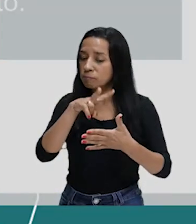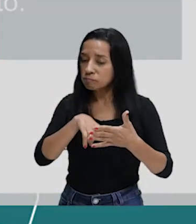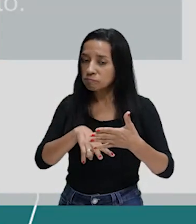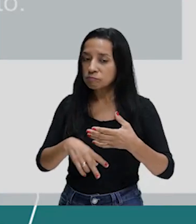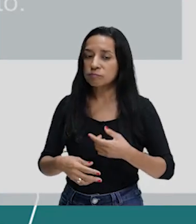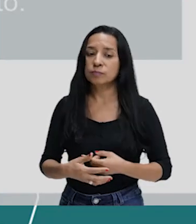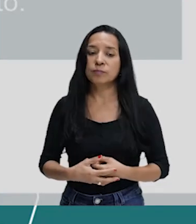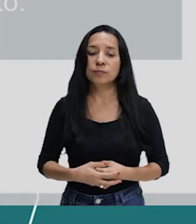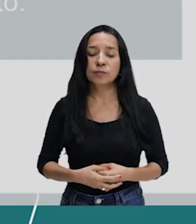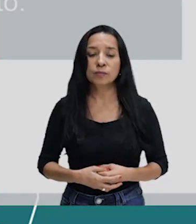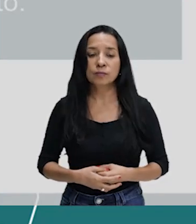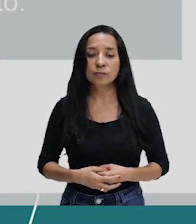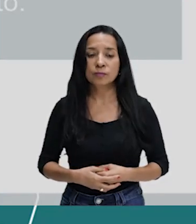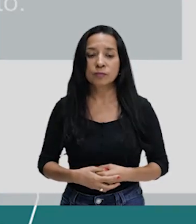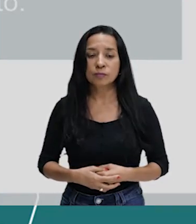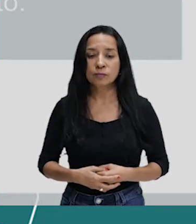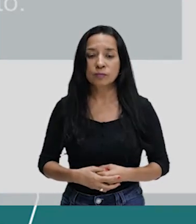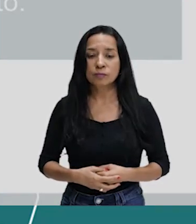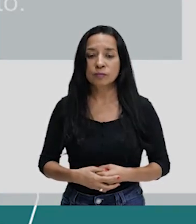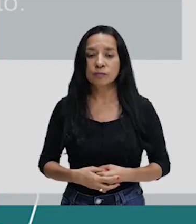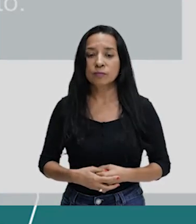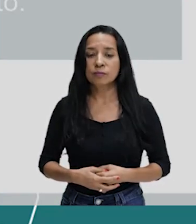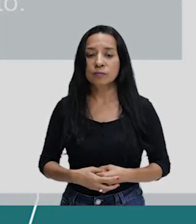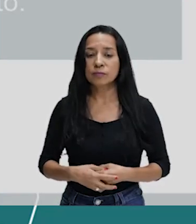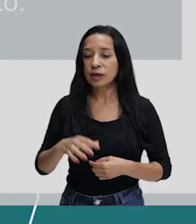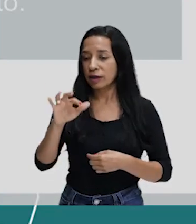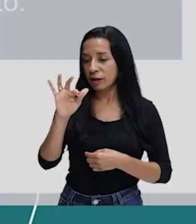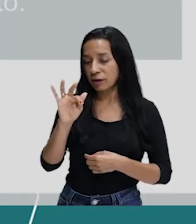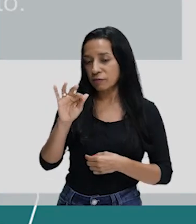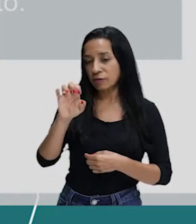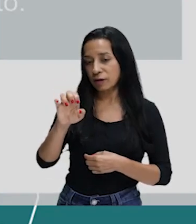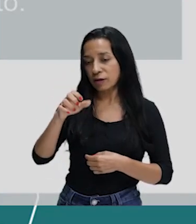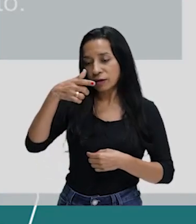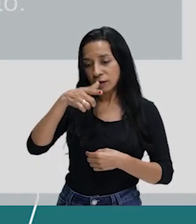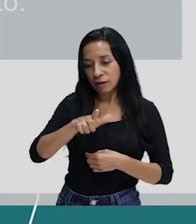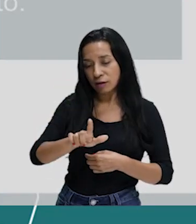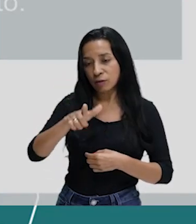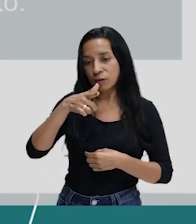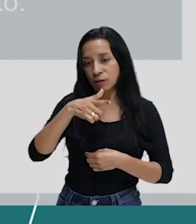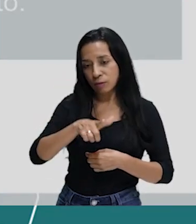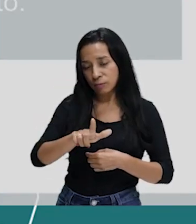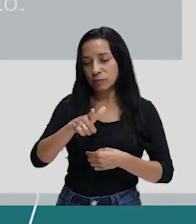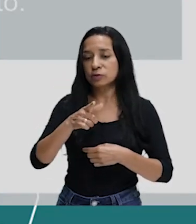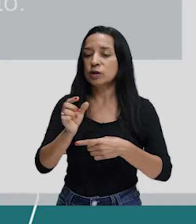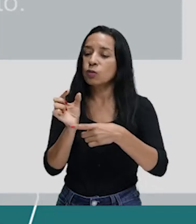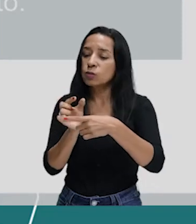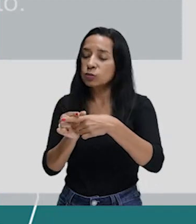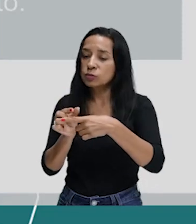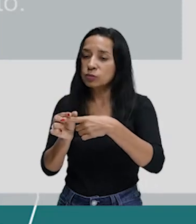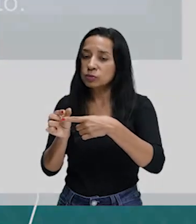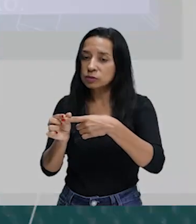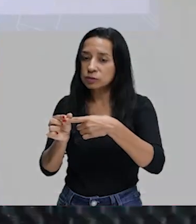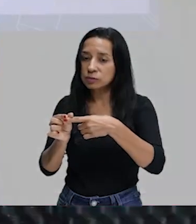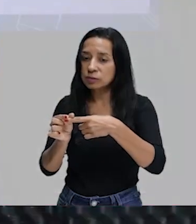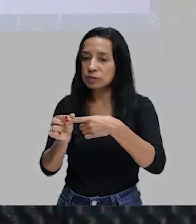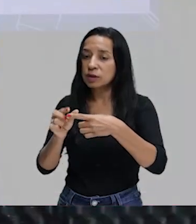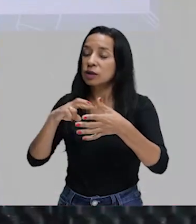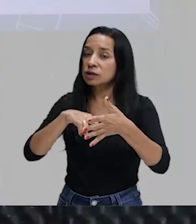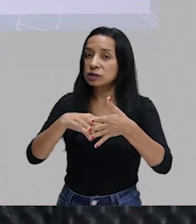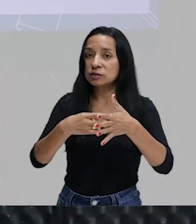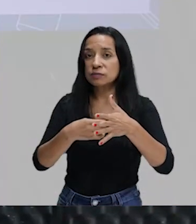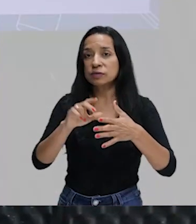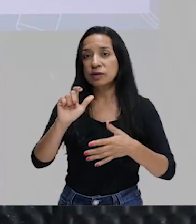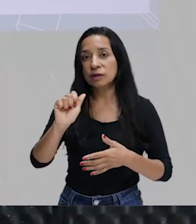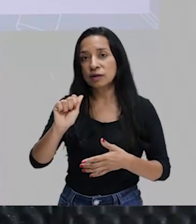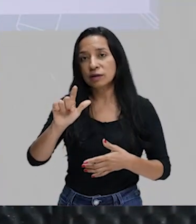fujam, estrofe. Repetição do fonema. Então, tenho aqui a aliteração. É